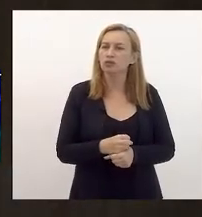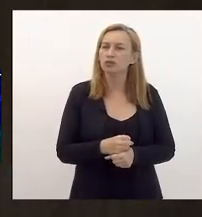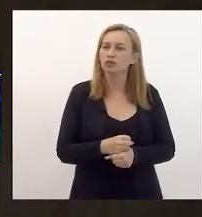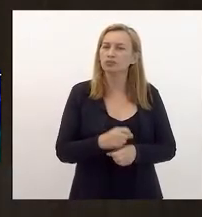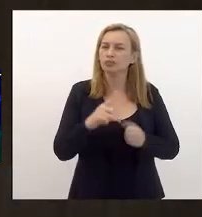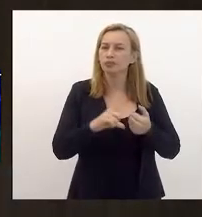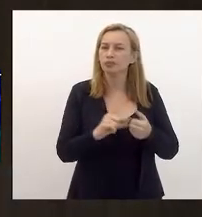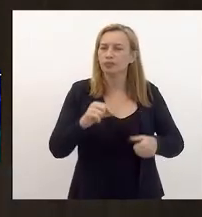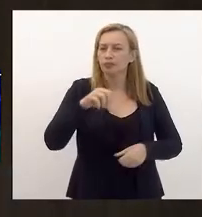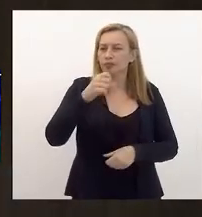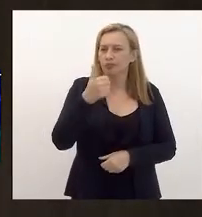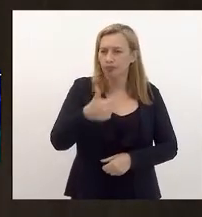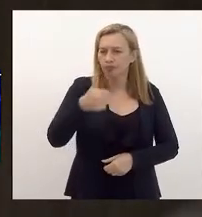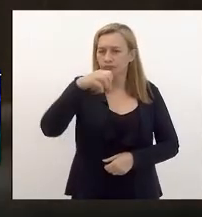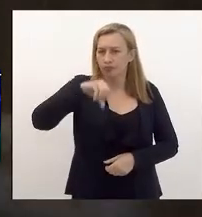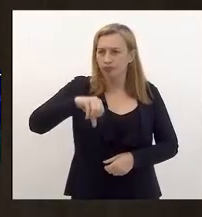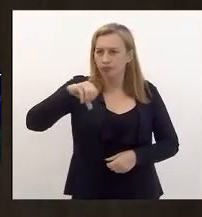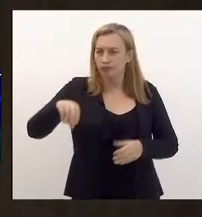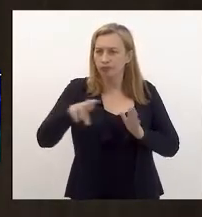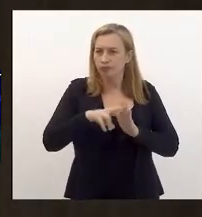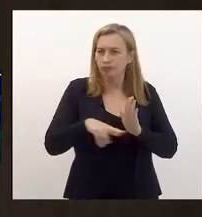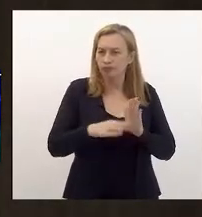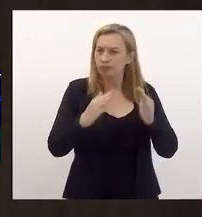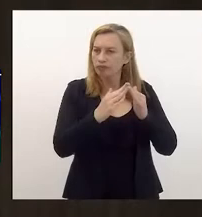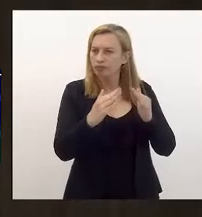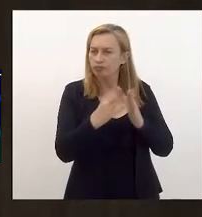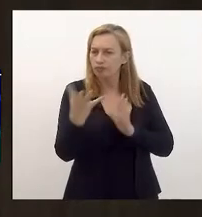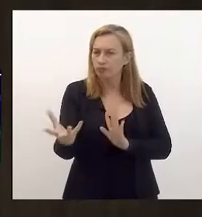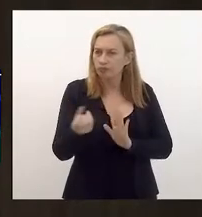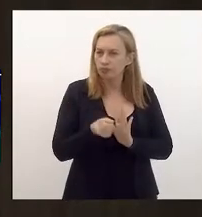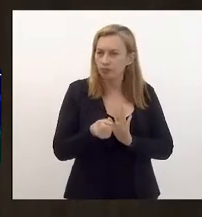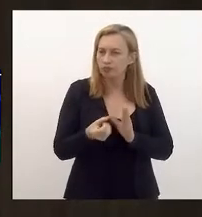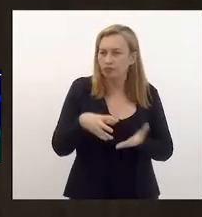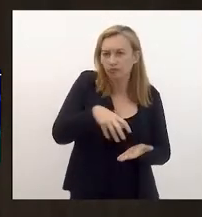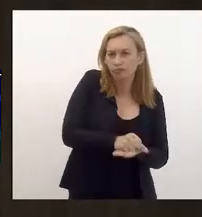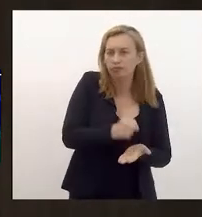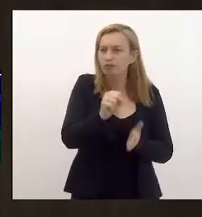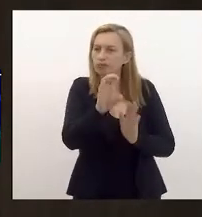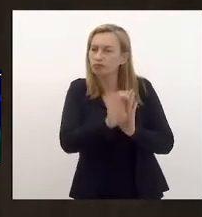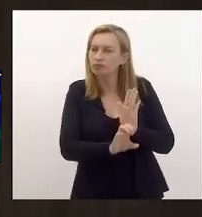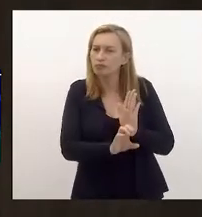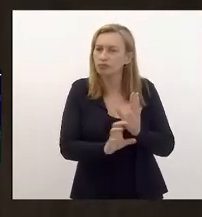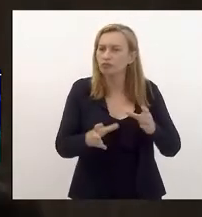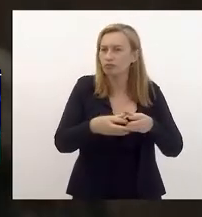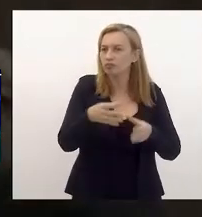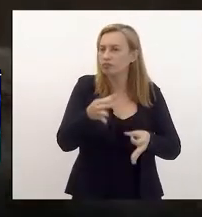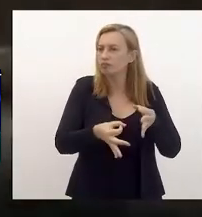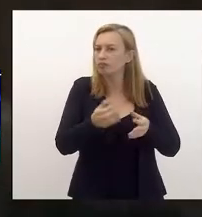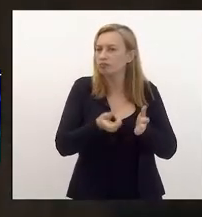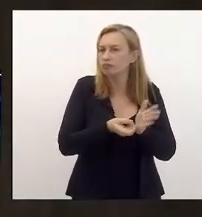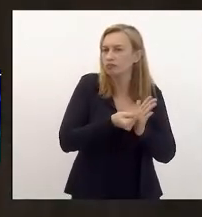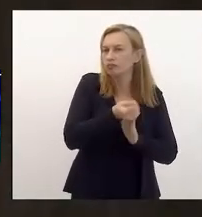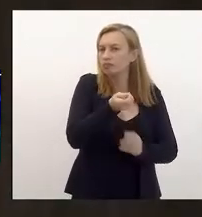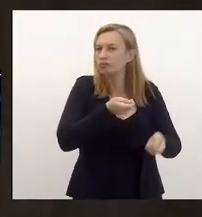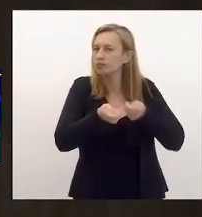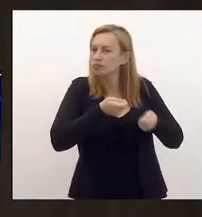artigo 199 do Regimento Interno, o recebimento e o registro das emendas pela Comissão de Orçamento, Fiscalização Financeira e Controle,